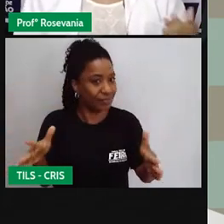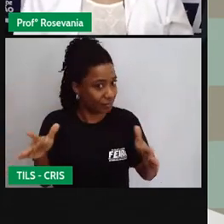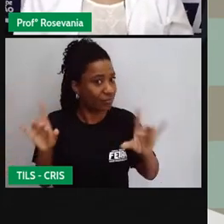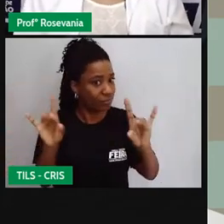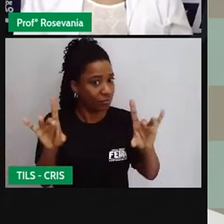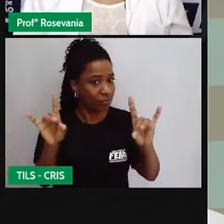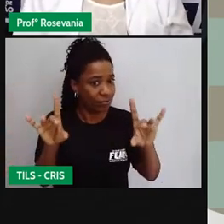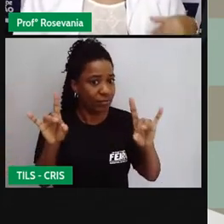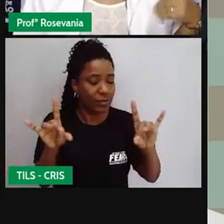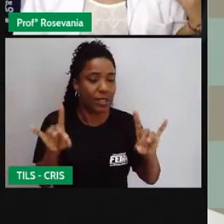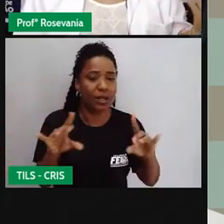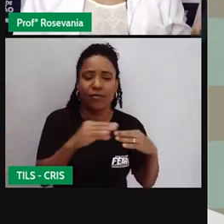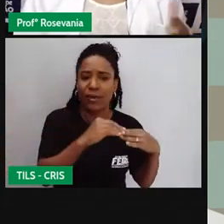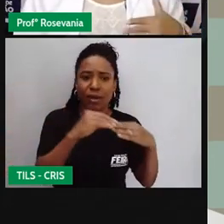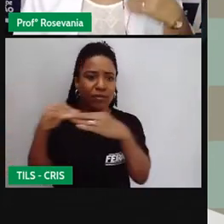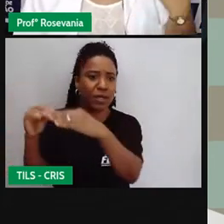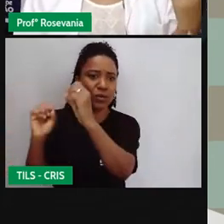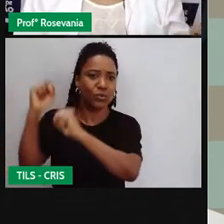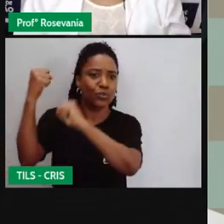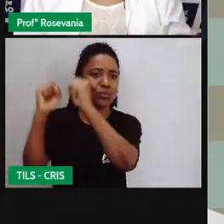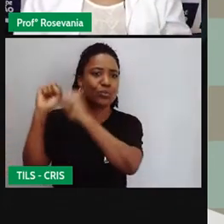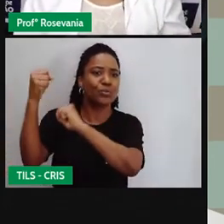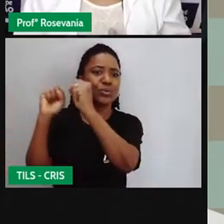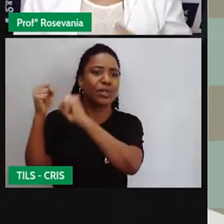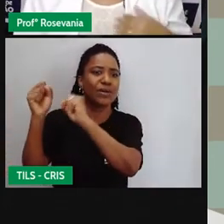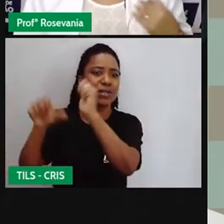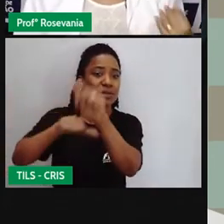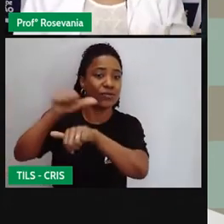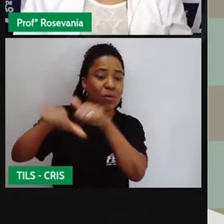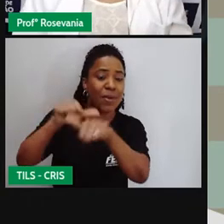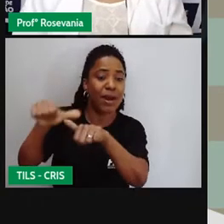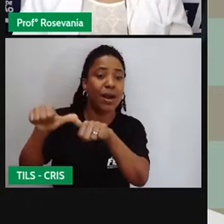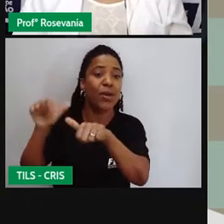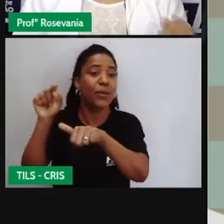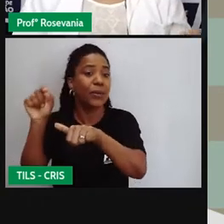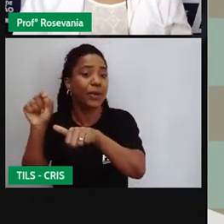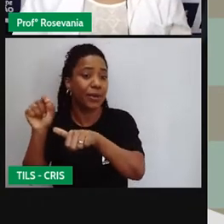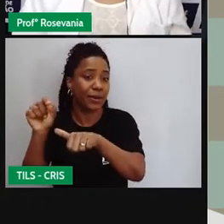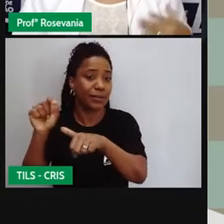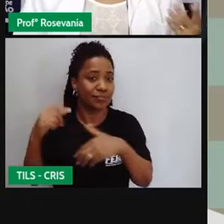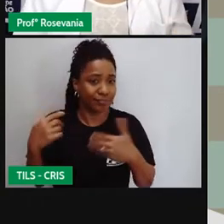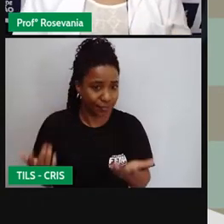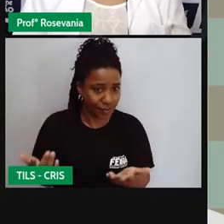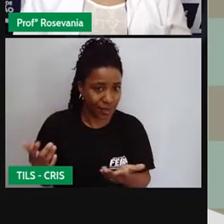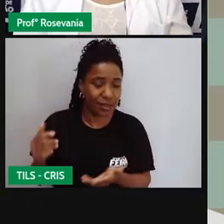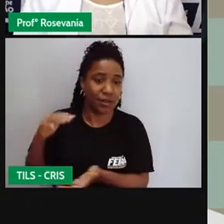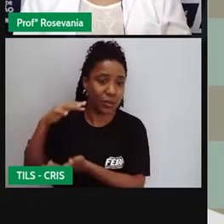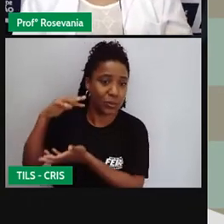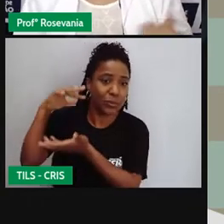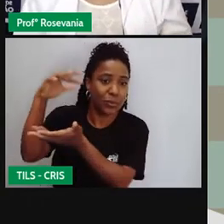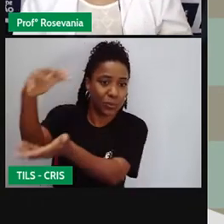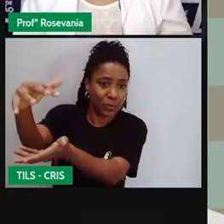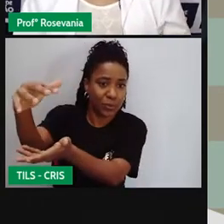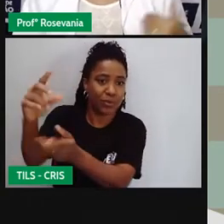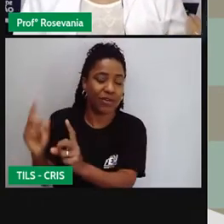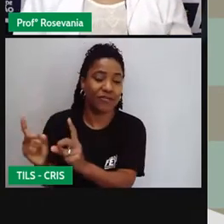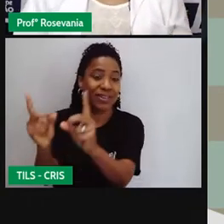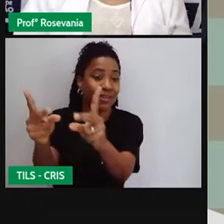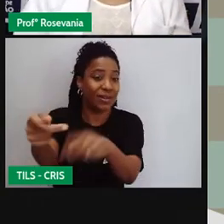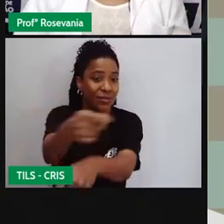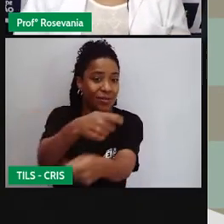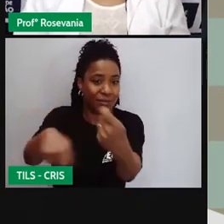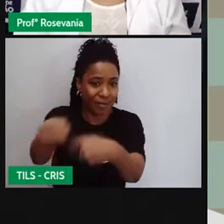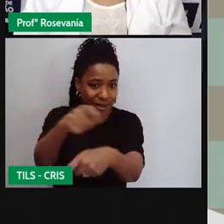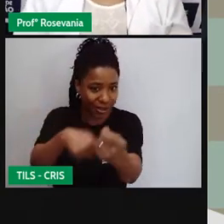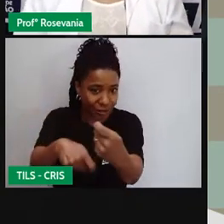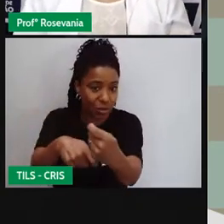ele vai para a indústria, vai virar outro produto, o é que vai acontecer com ele, né? Ah, essa distribuição, ela vai direto para o comércio, para depois do comércio voltar